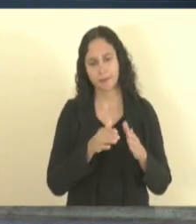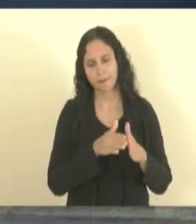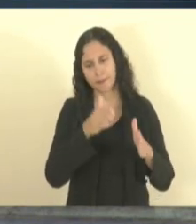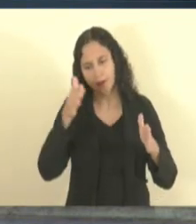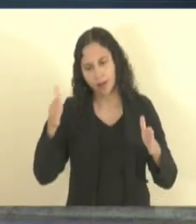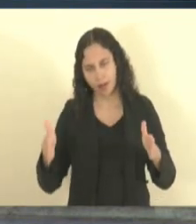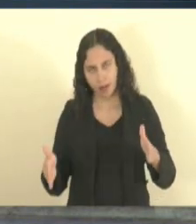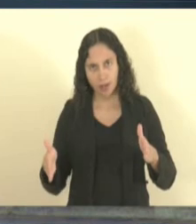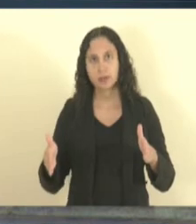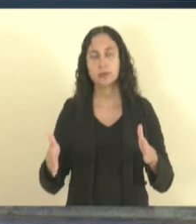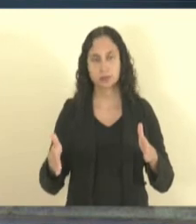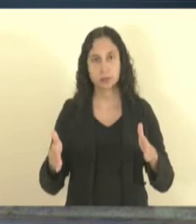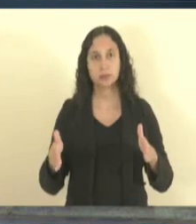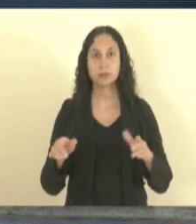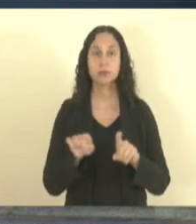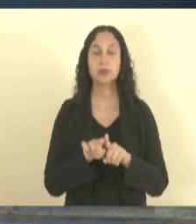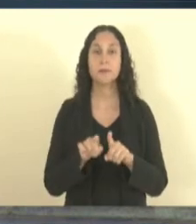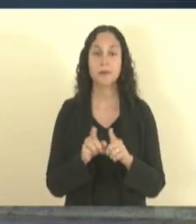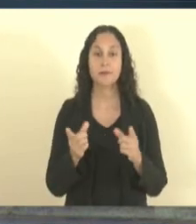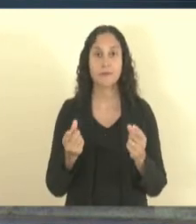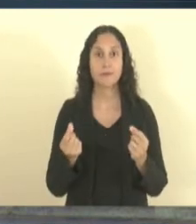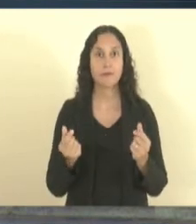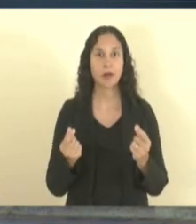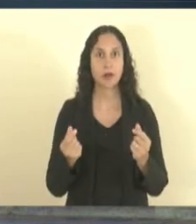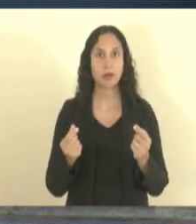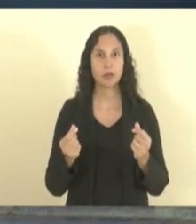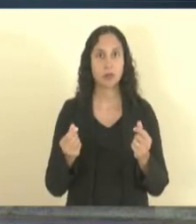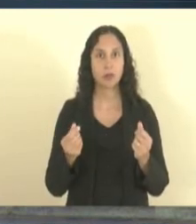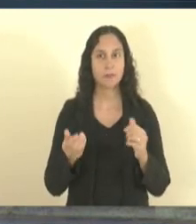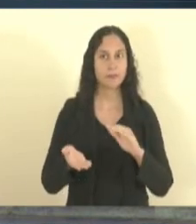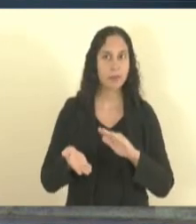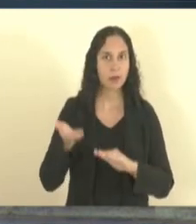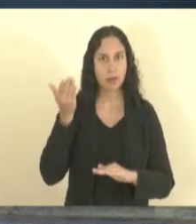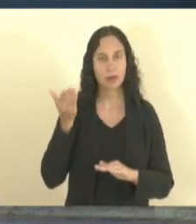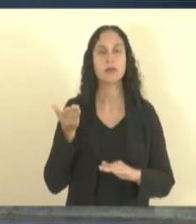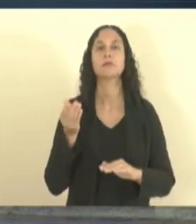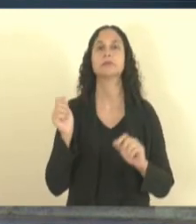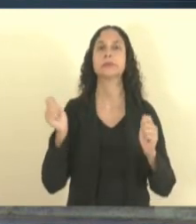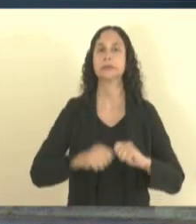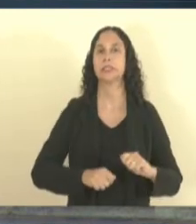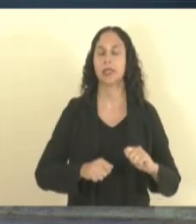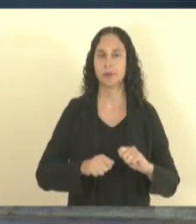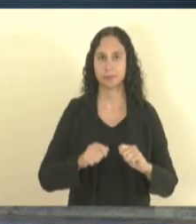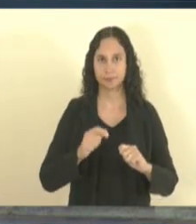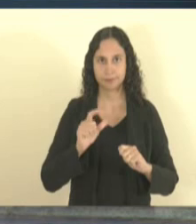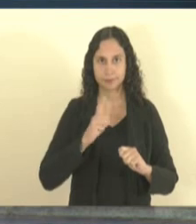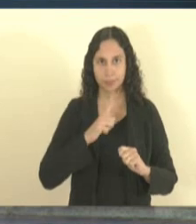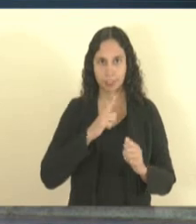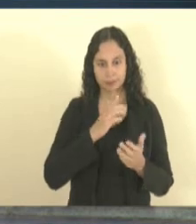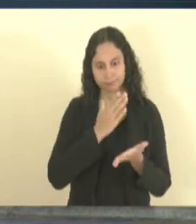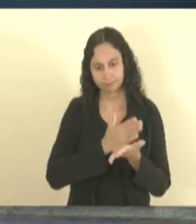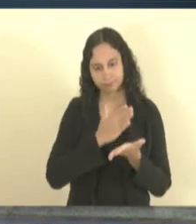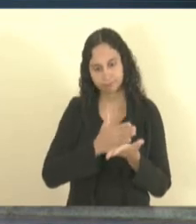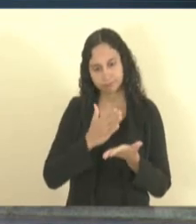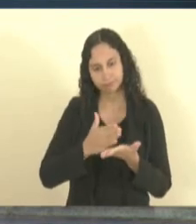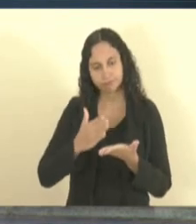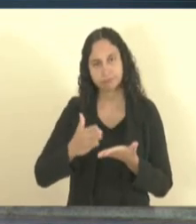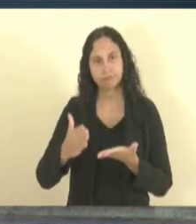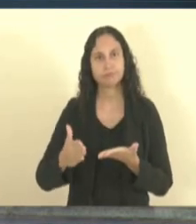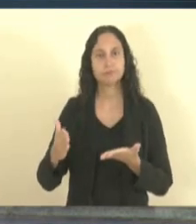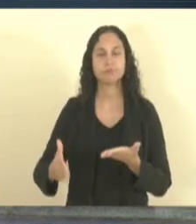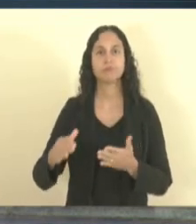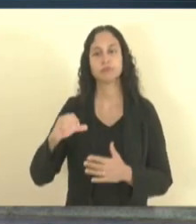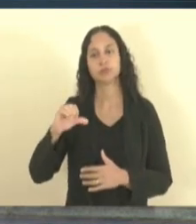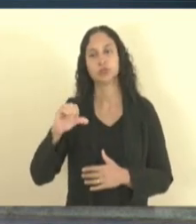maior valor de financiamento. Nós podemos financiar nos portes prioritários de